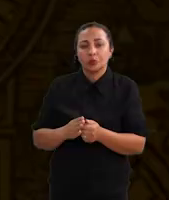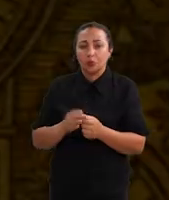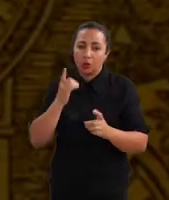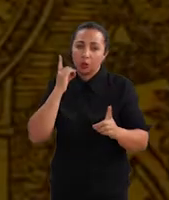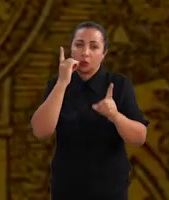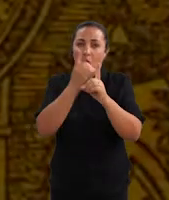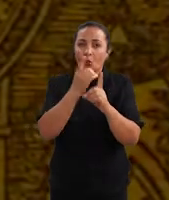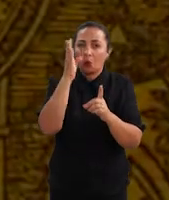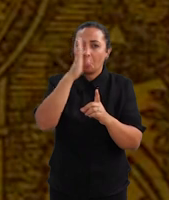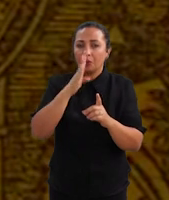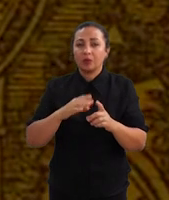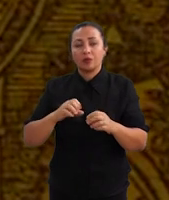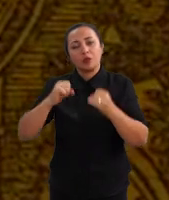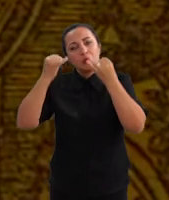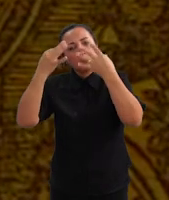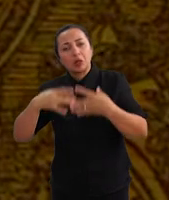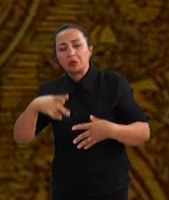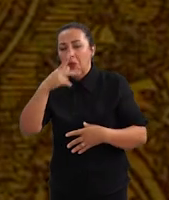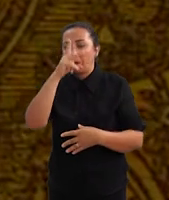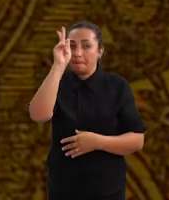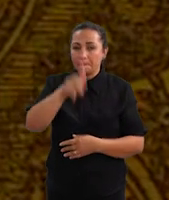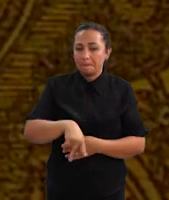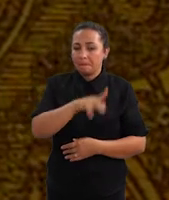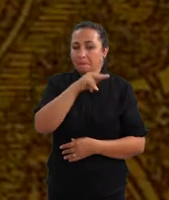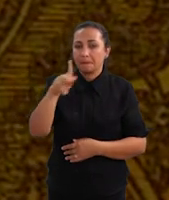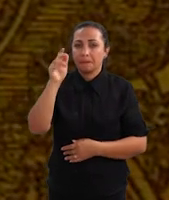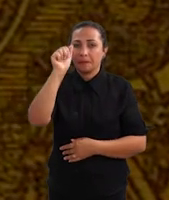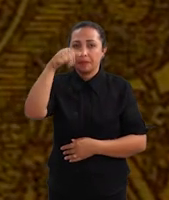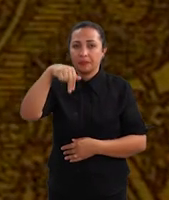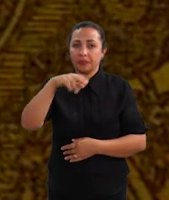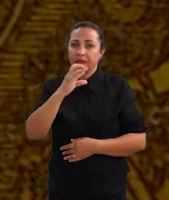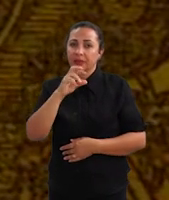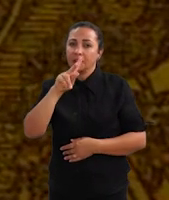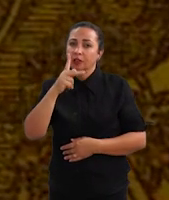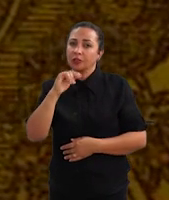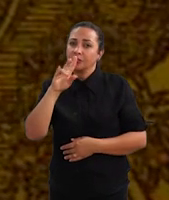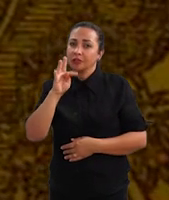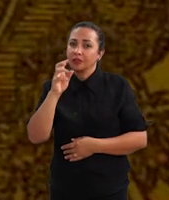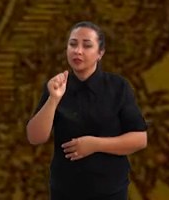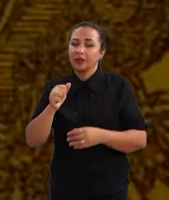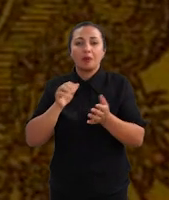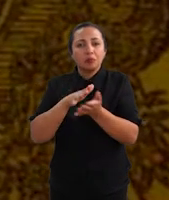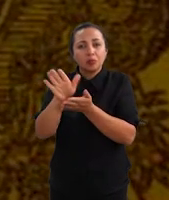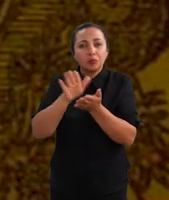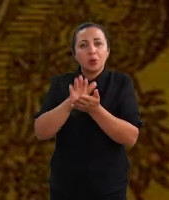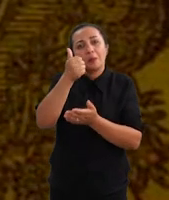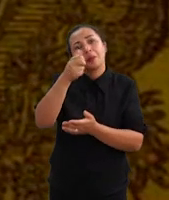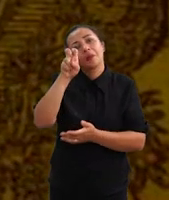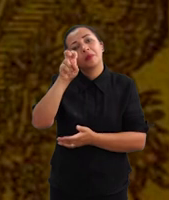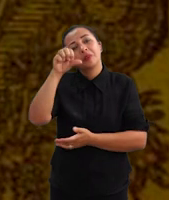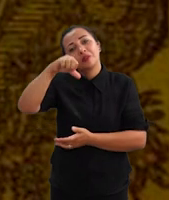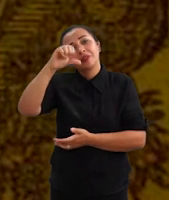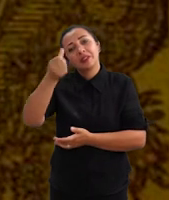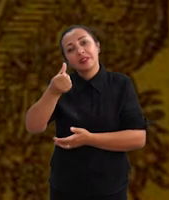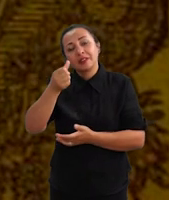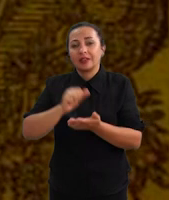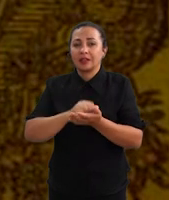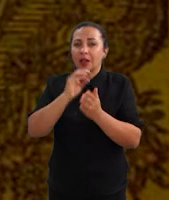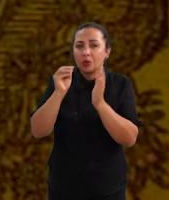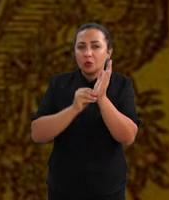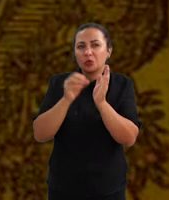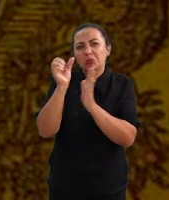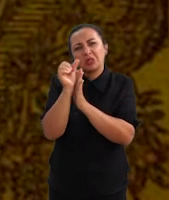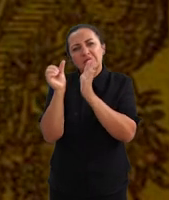pelo padre Anchieta em sua gramática, publicada em 1595, nas últimas décadas do